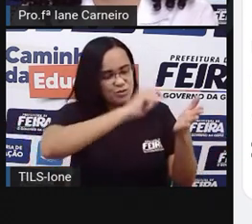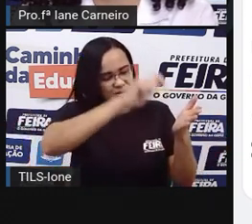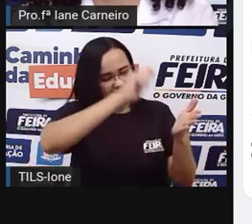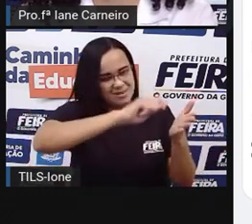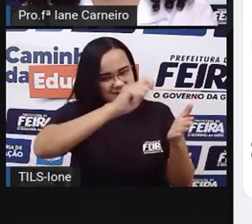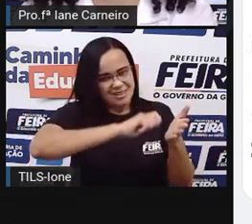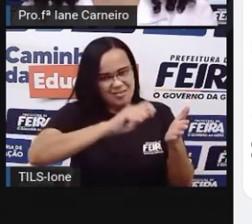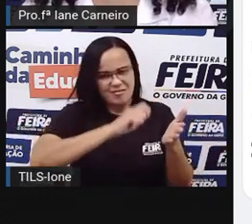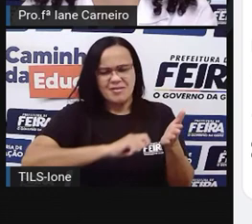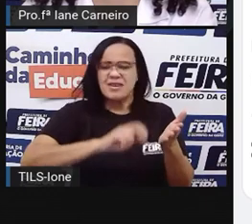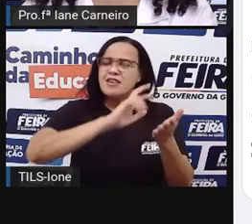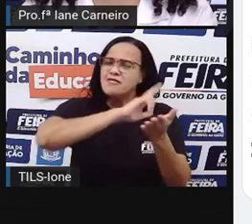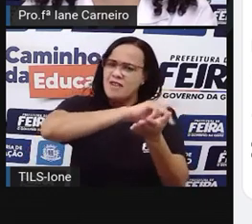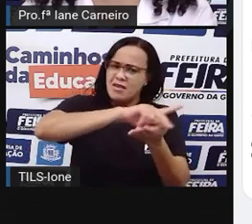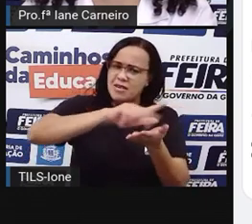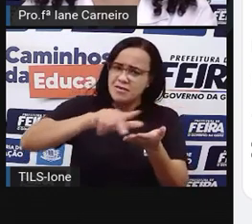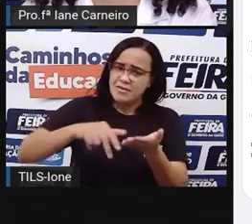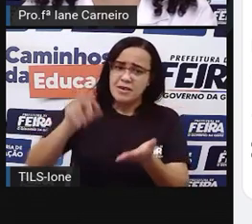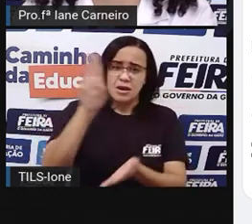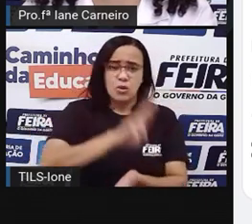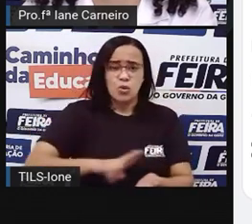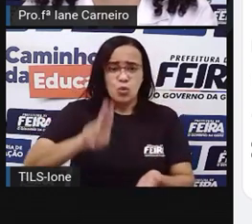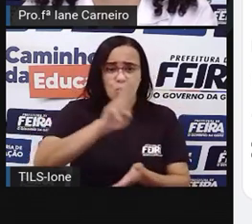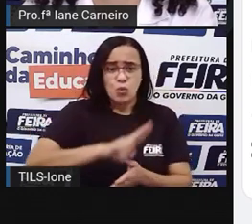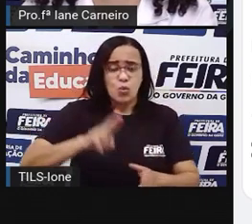letras diferentes, né? Ó.